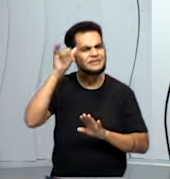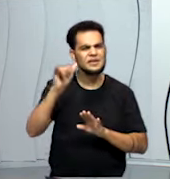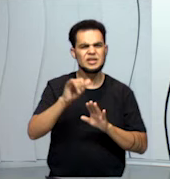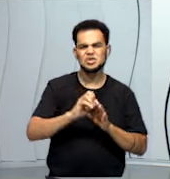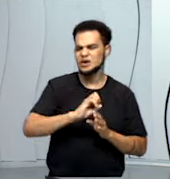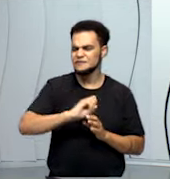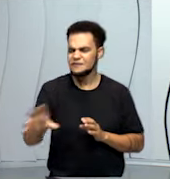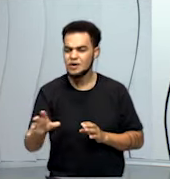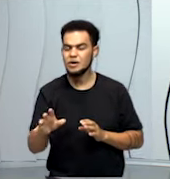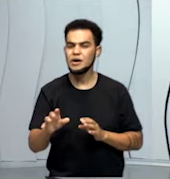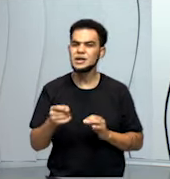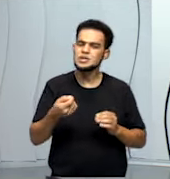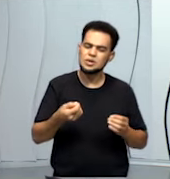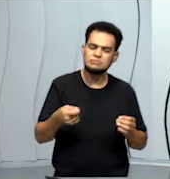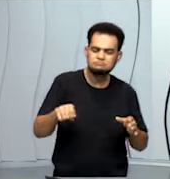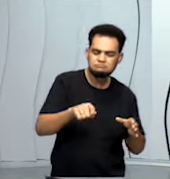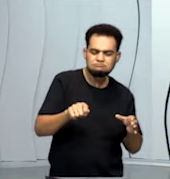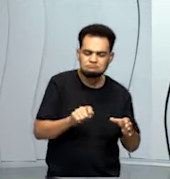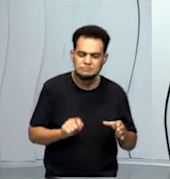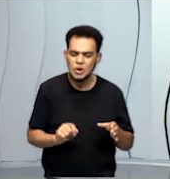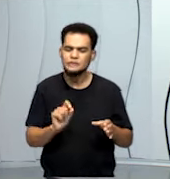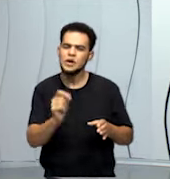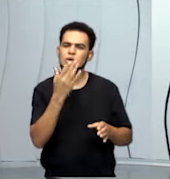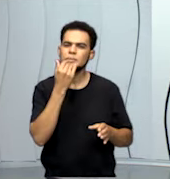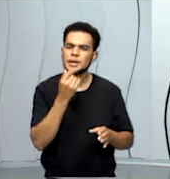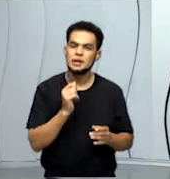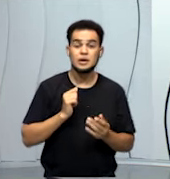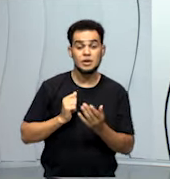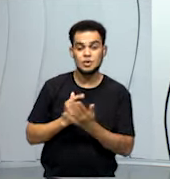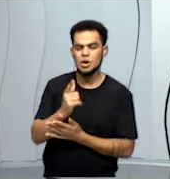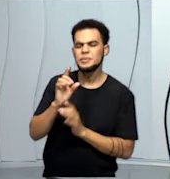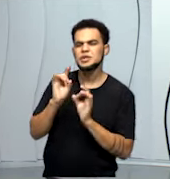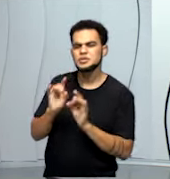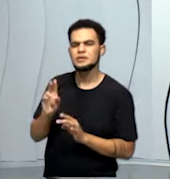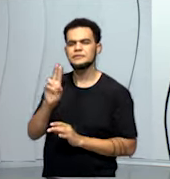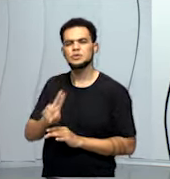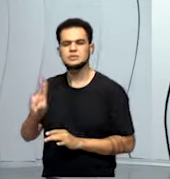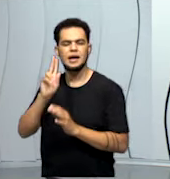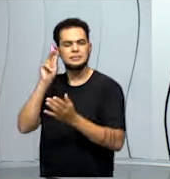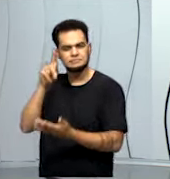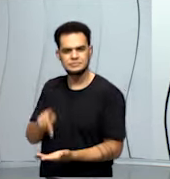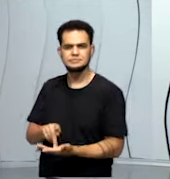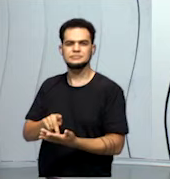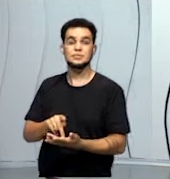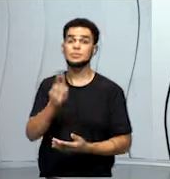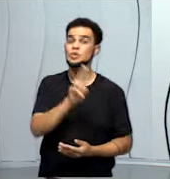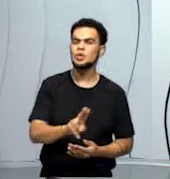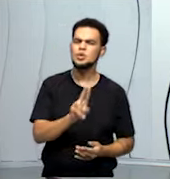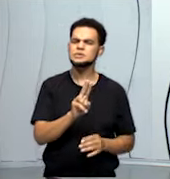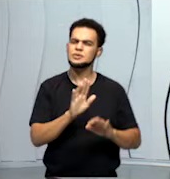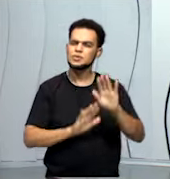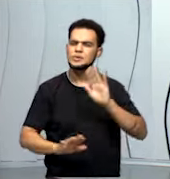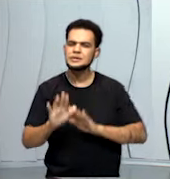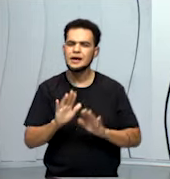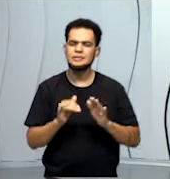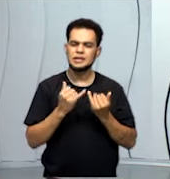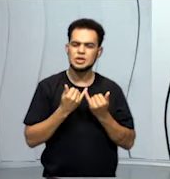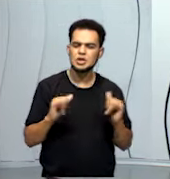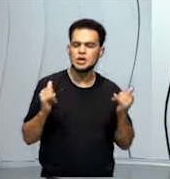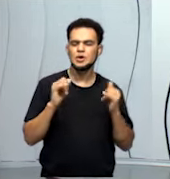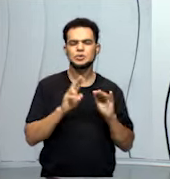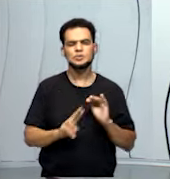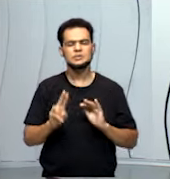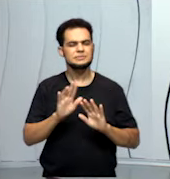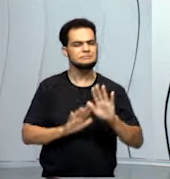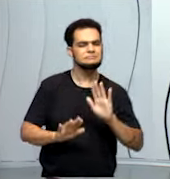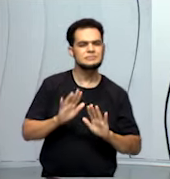só o que você vai conseguir comer, compra só o que você vai usar, usa com cuidado seus aparelhos eletrônicos para